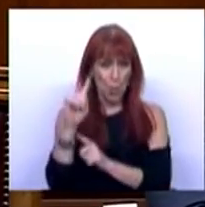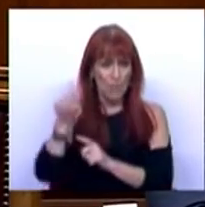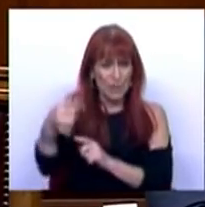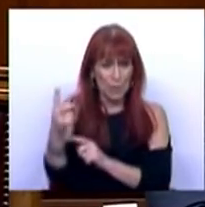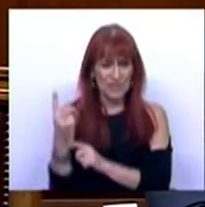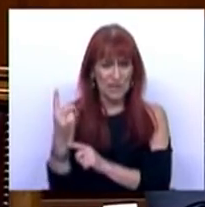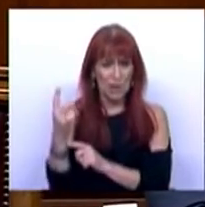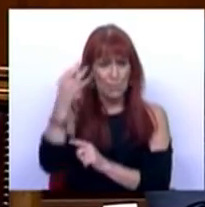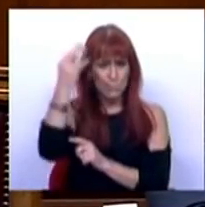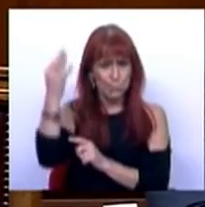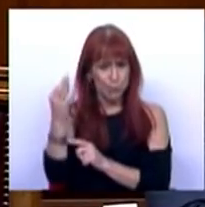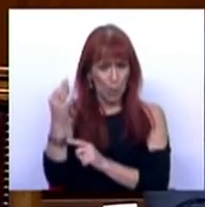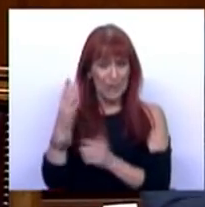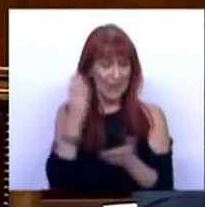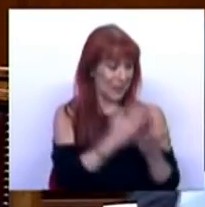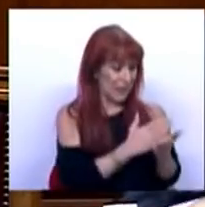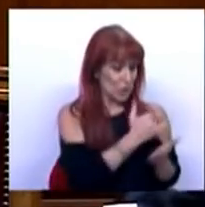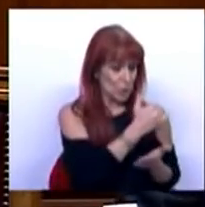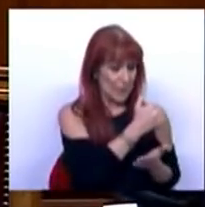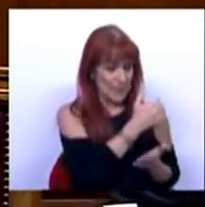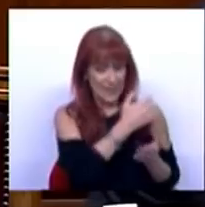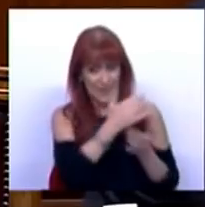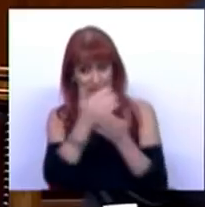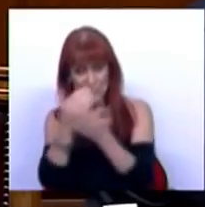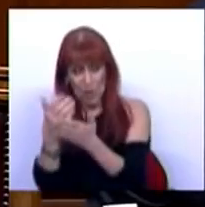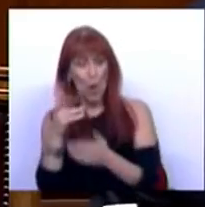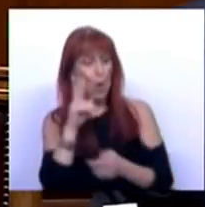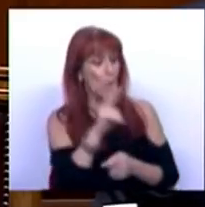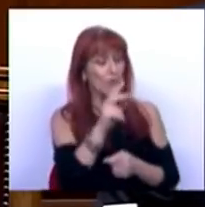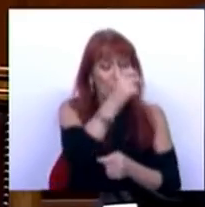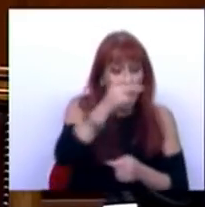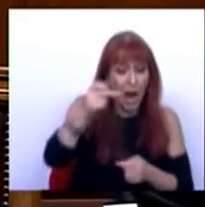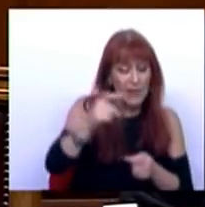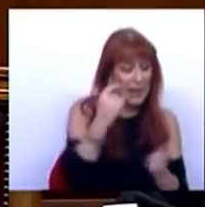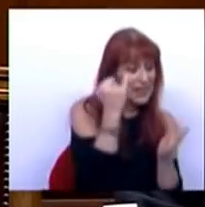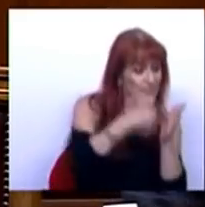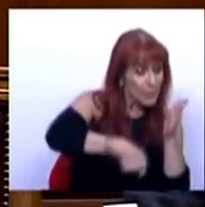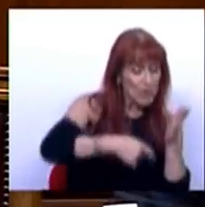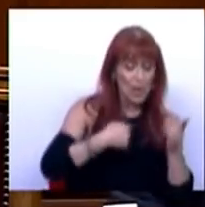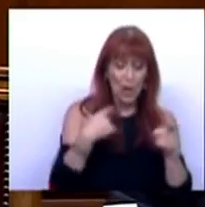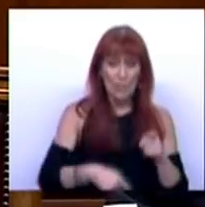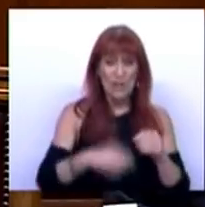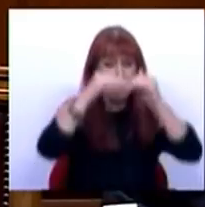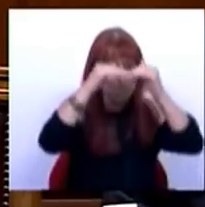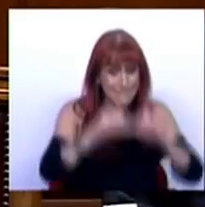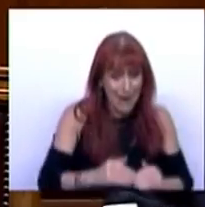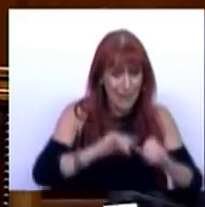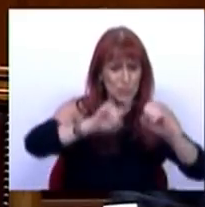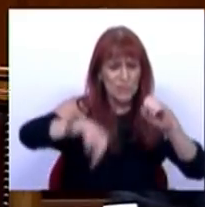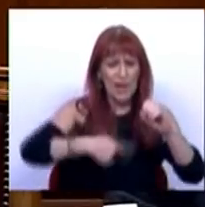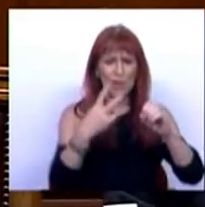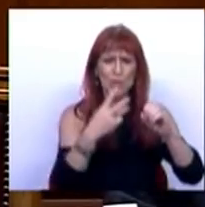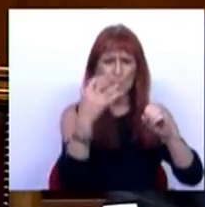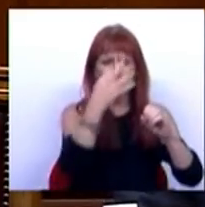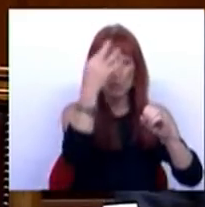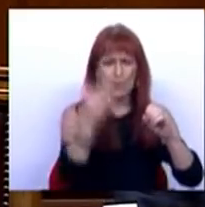,6 pontos percentuais desde 2015. Quando se para a linha de impostos, nós temos menos de 0,2